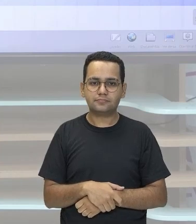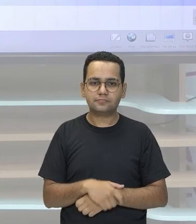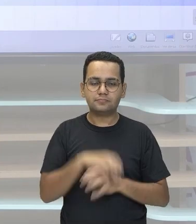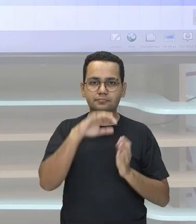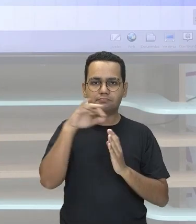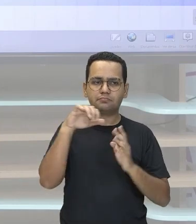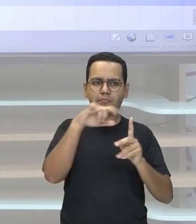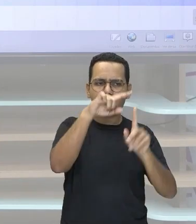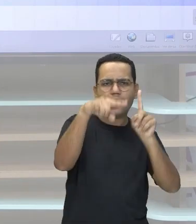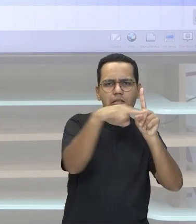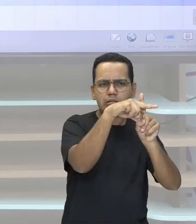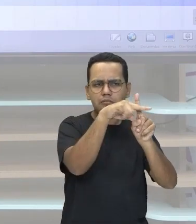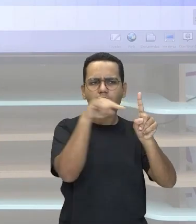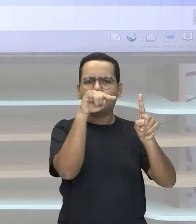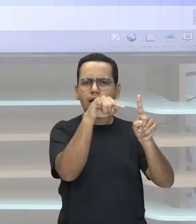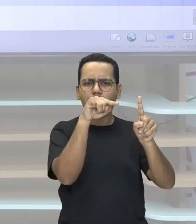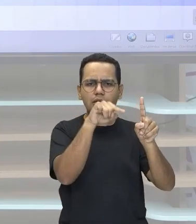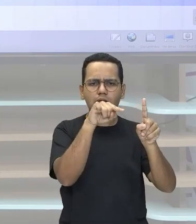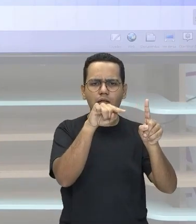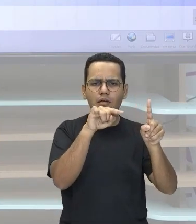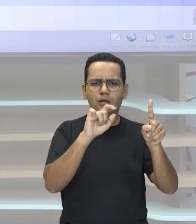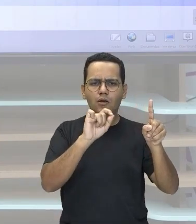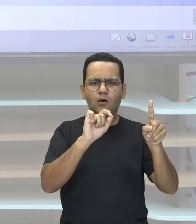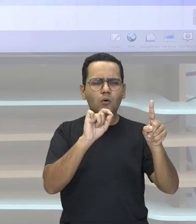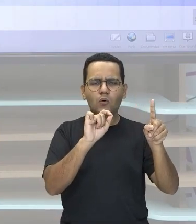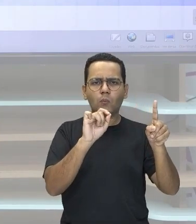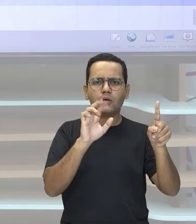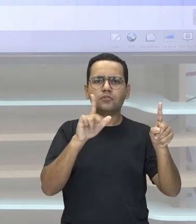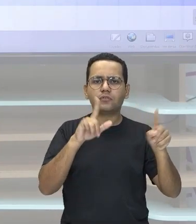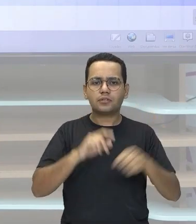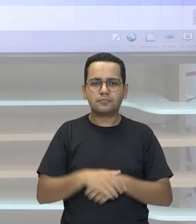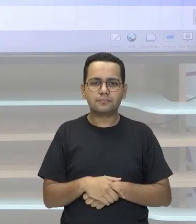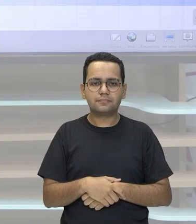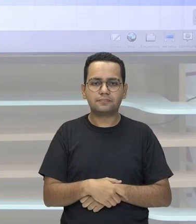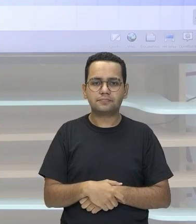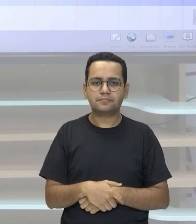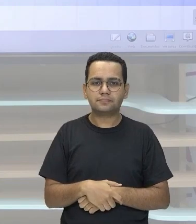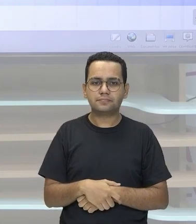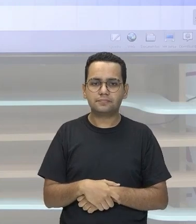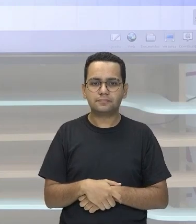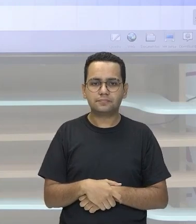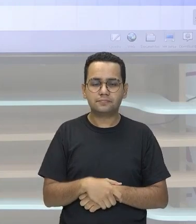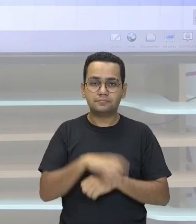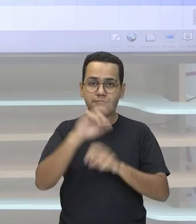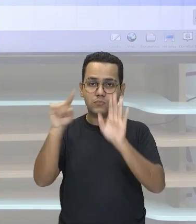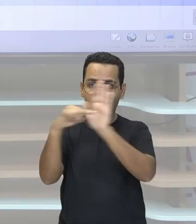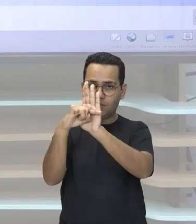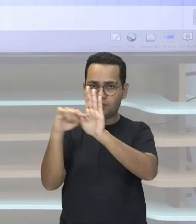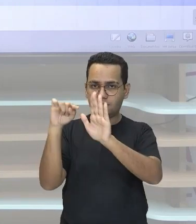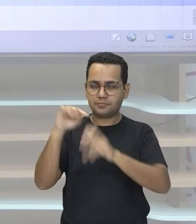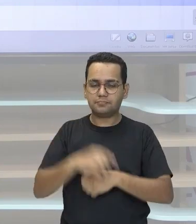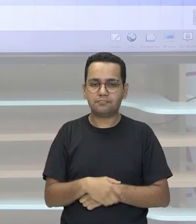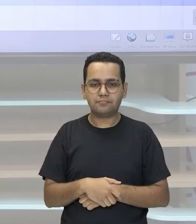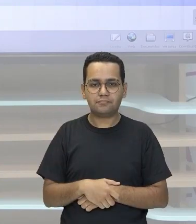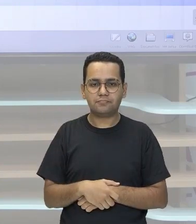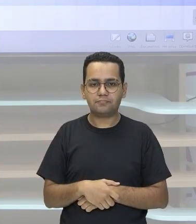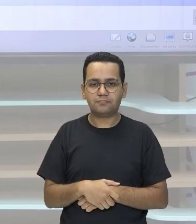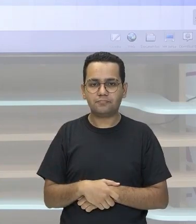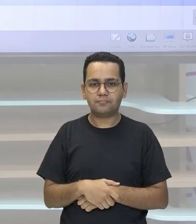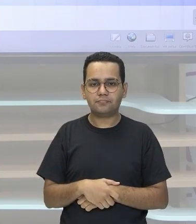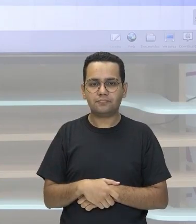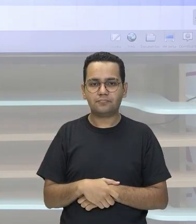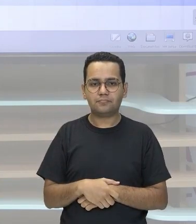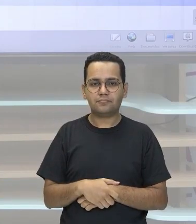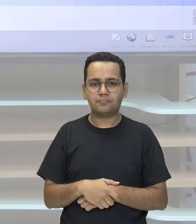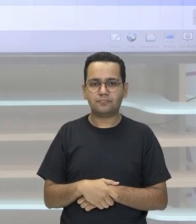Qual é a operação inversa Para a adição? O povo A operação inversa É a subtração Então tudo Todo